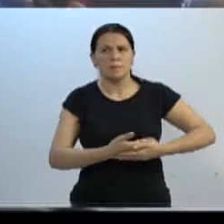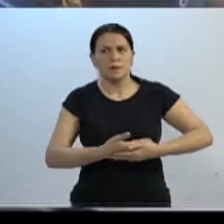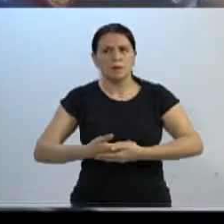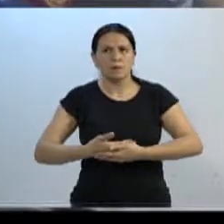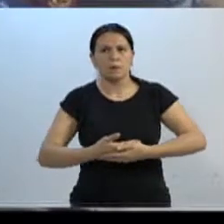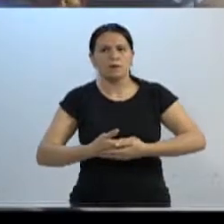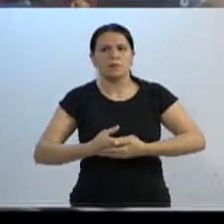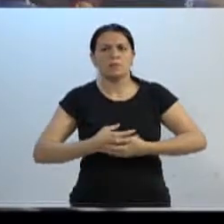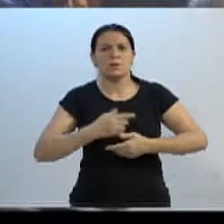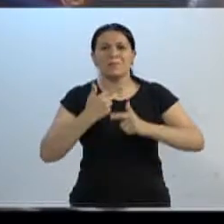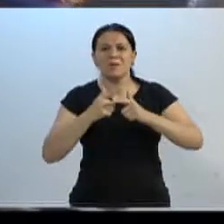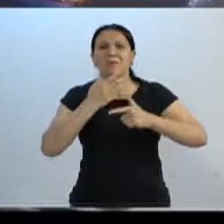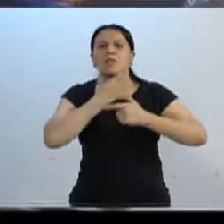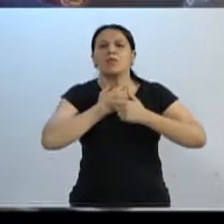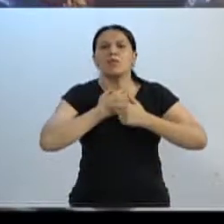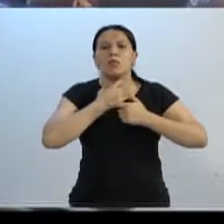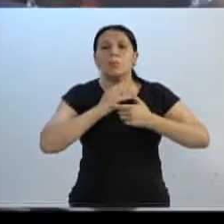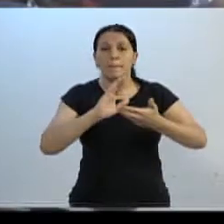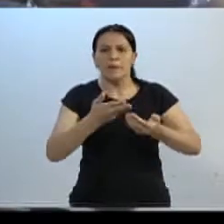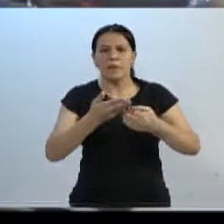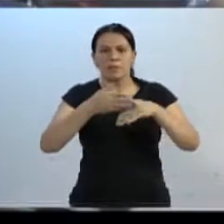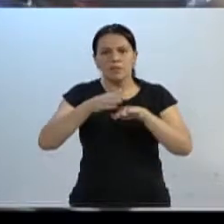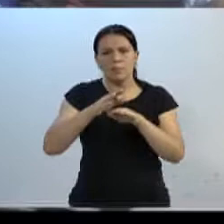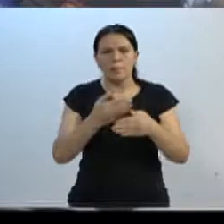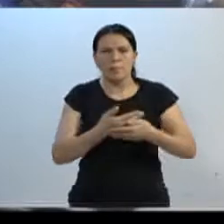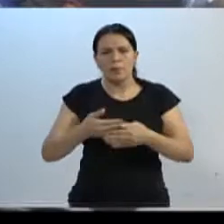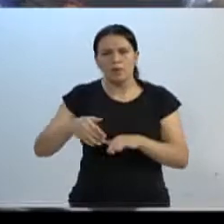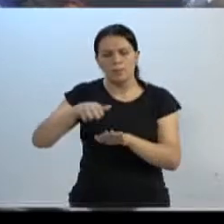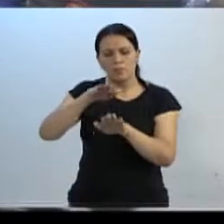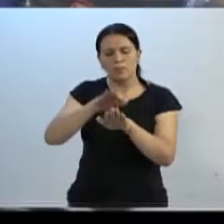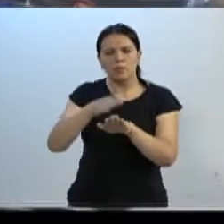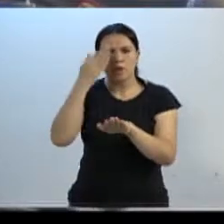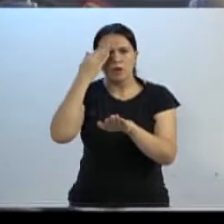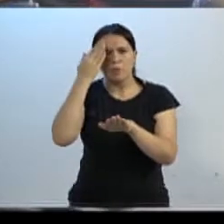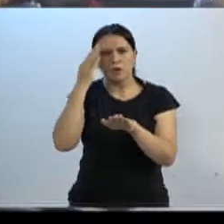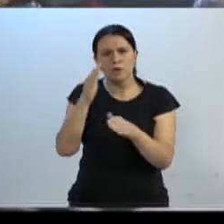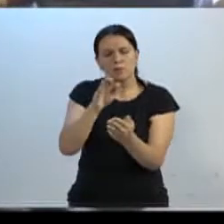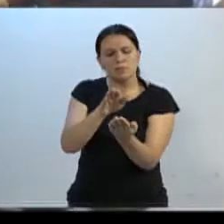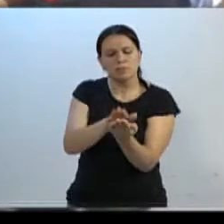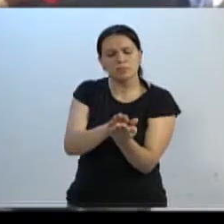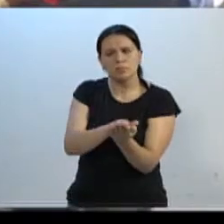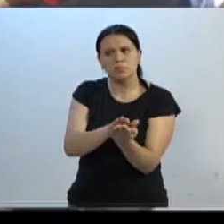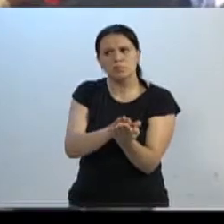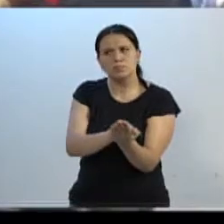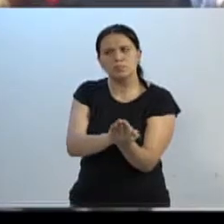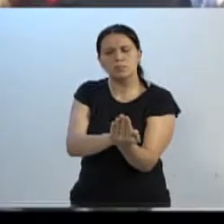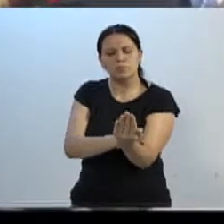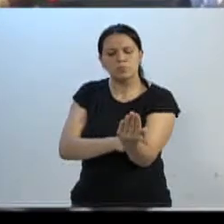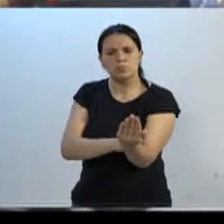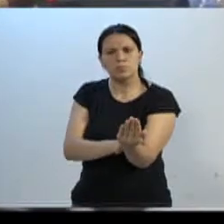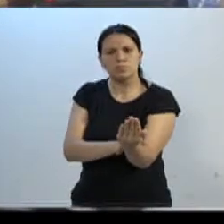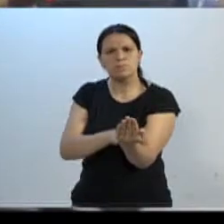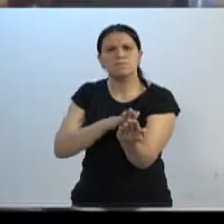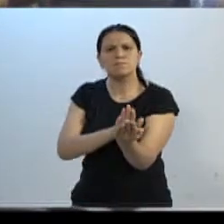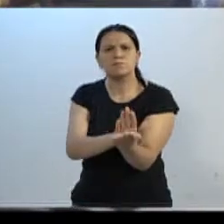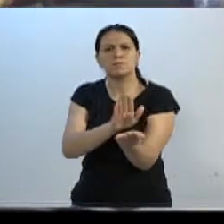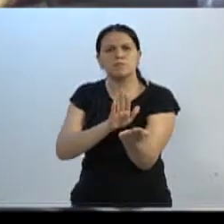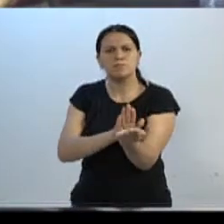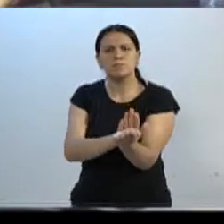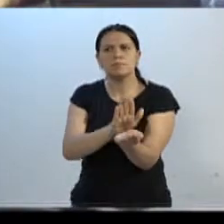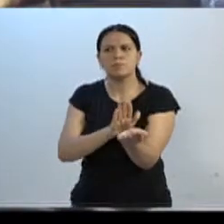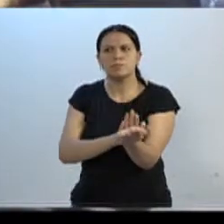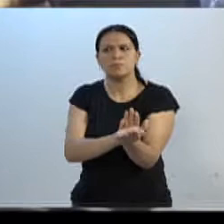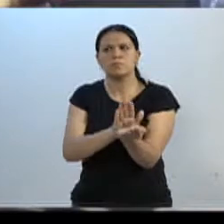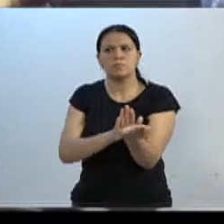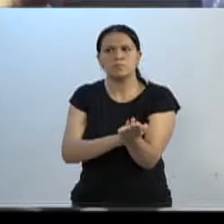Então, peguem o bebê, segurem ele nessa posição com a cabecinha na palma da mão, apoiem na sua coxa e estimule o bebê